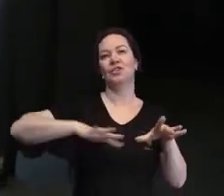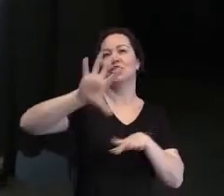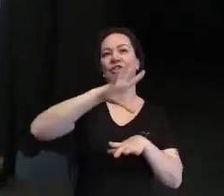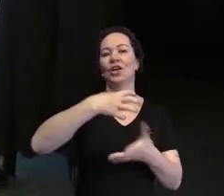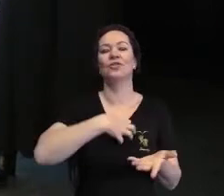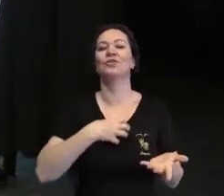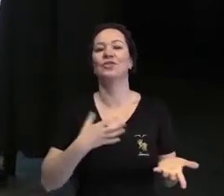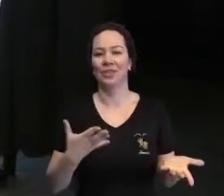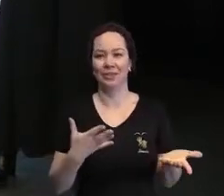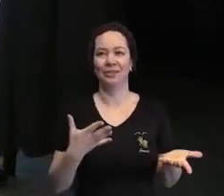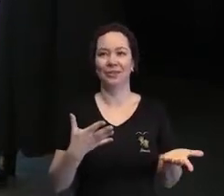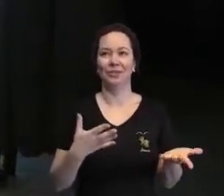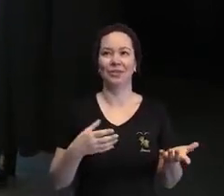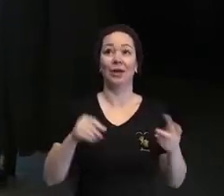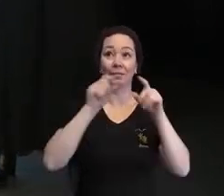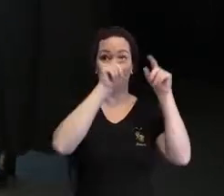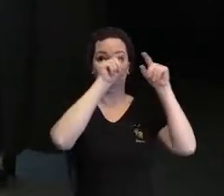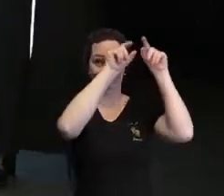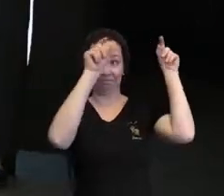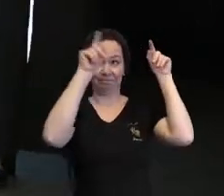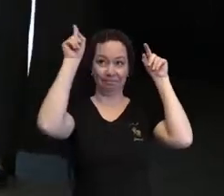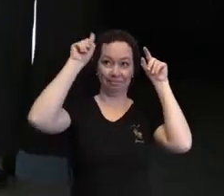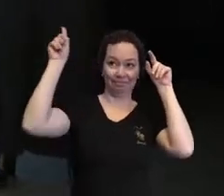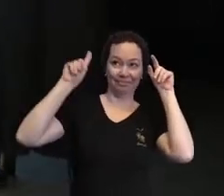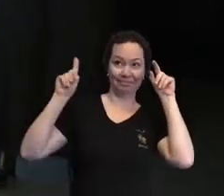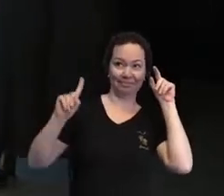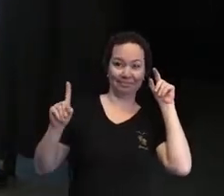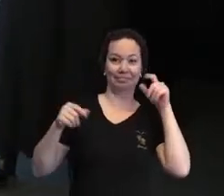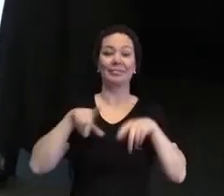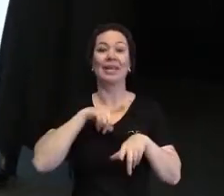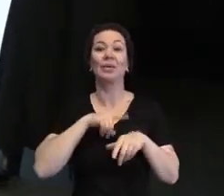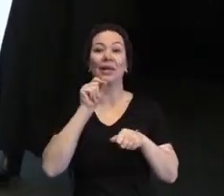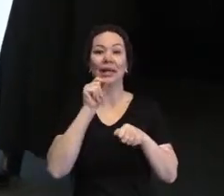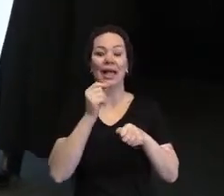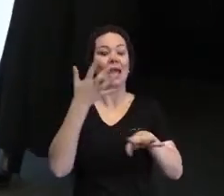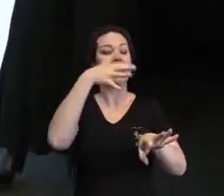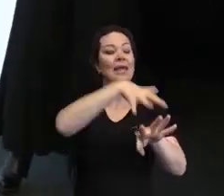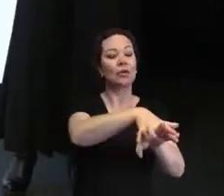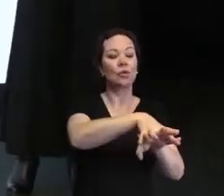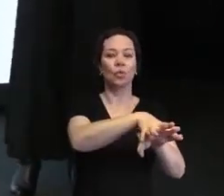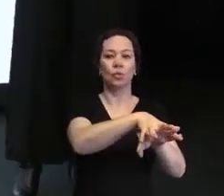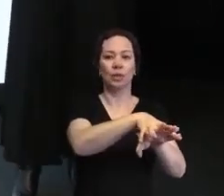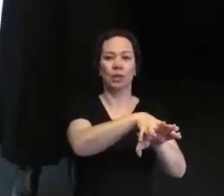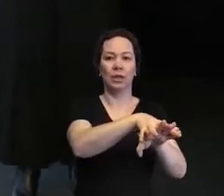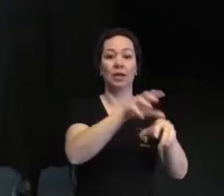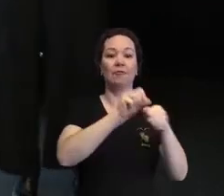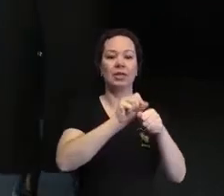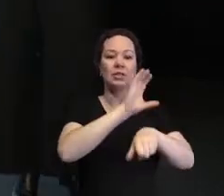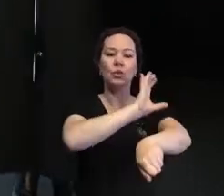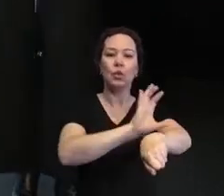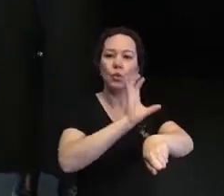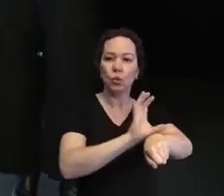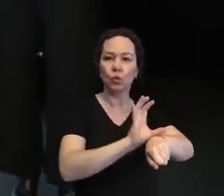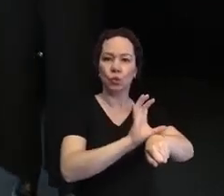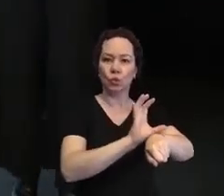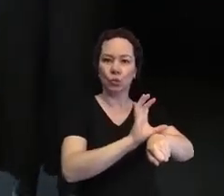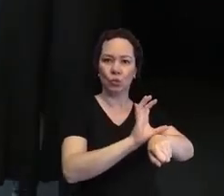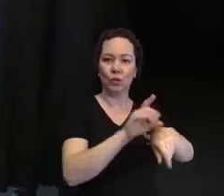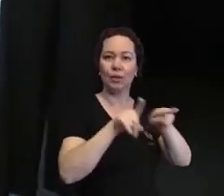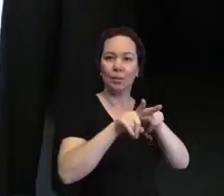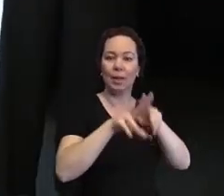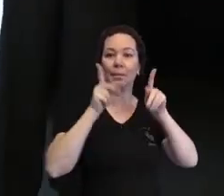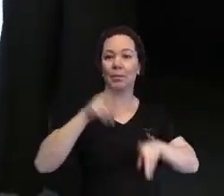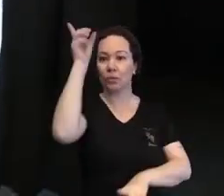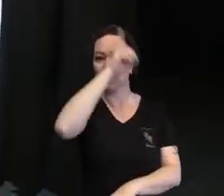compromisso, até hoje, capacitar e incluir pessoas com deficiência intelectual e em estado de vulnerabilidade no